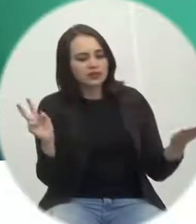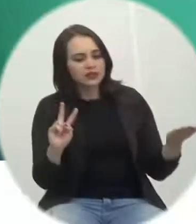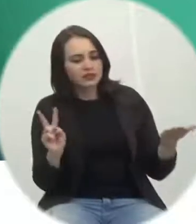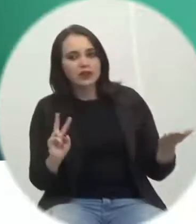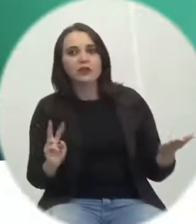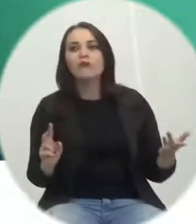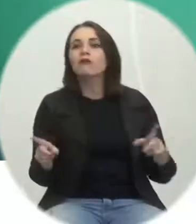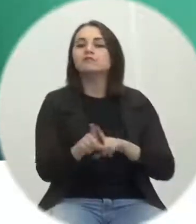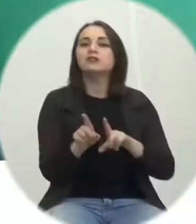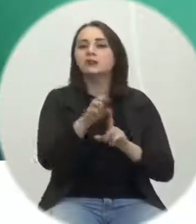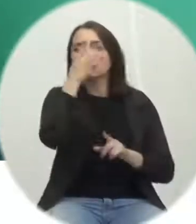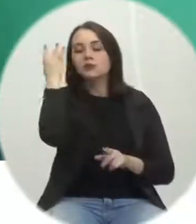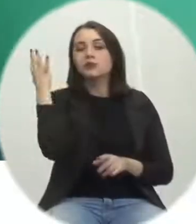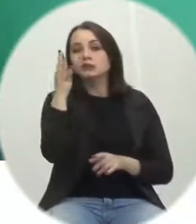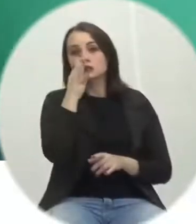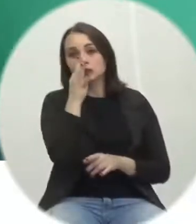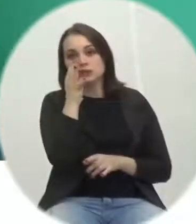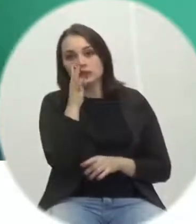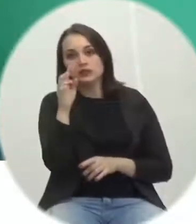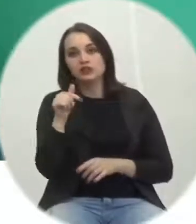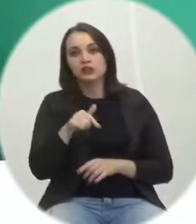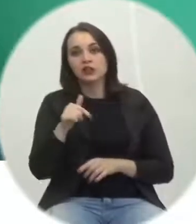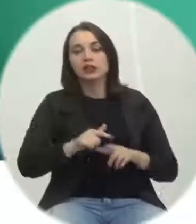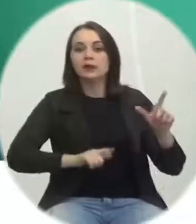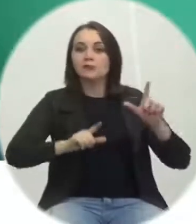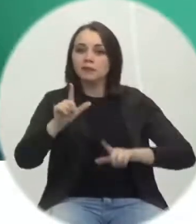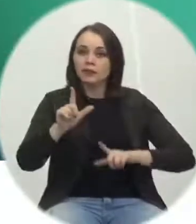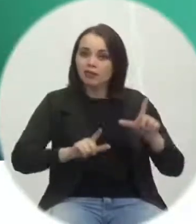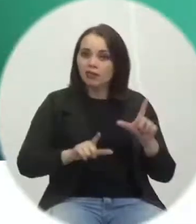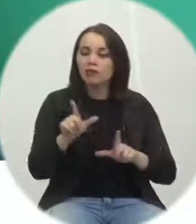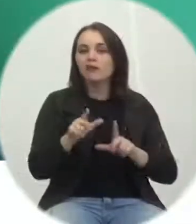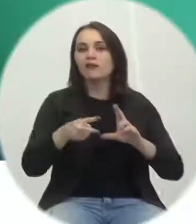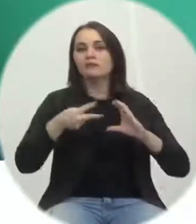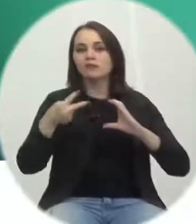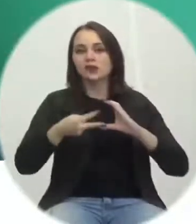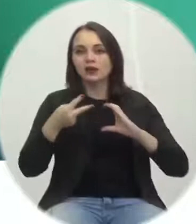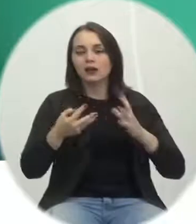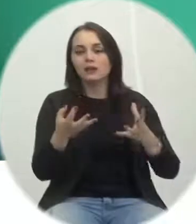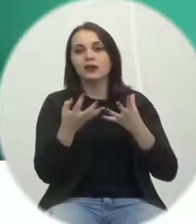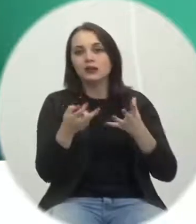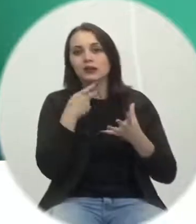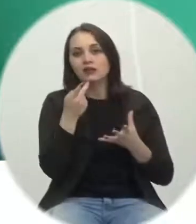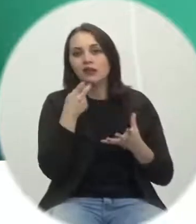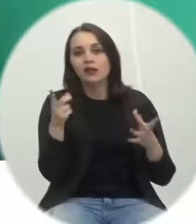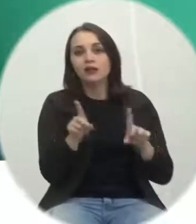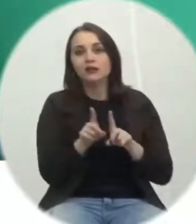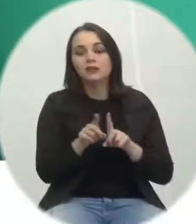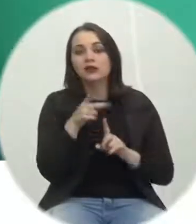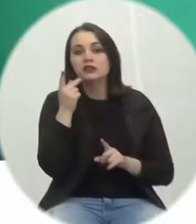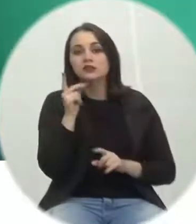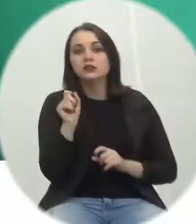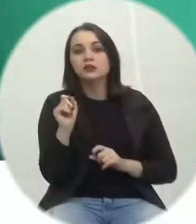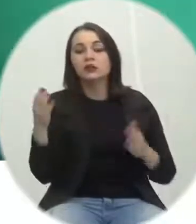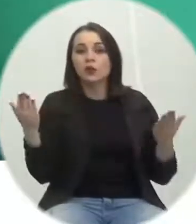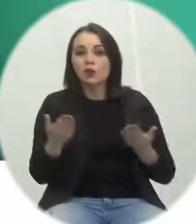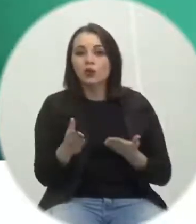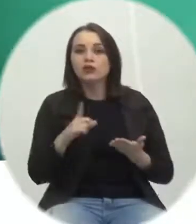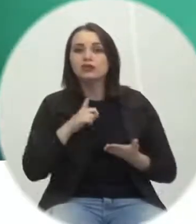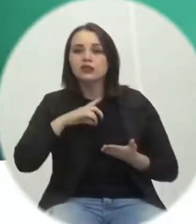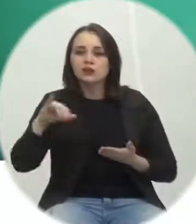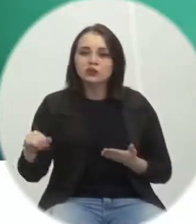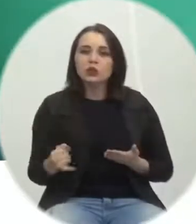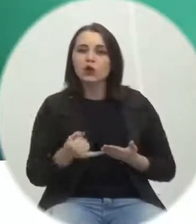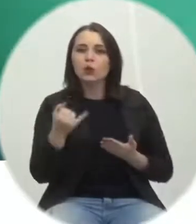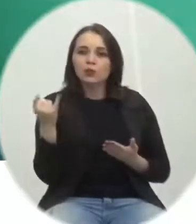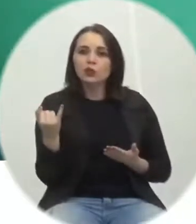e também daqueles que nos assistem via TV Câmara. Do mesmo modo, gostaria de encerrar, senhor presidente, dizendo que hoje temos a chance e